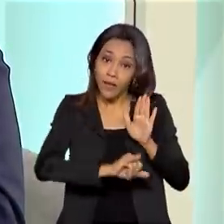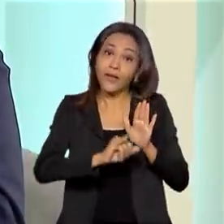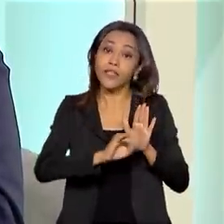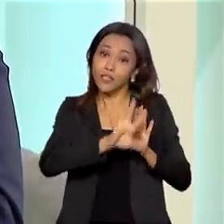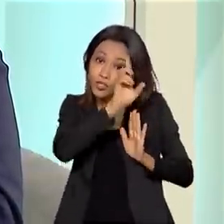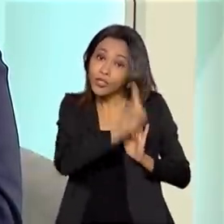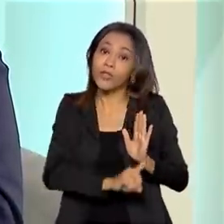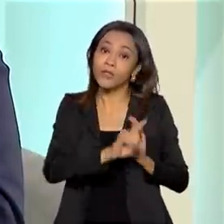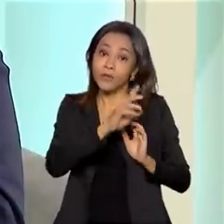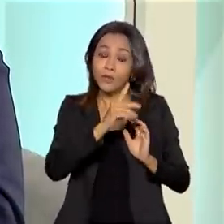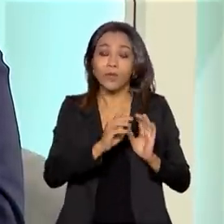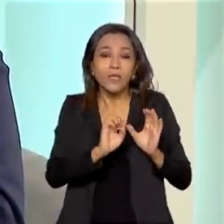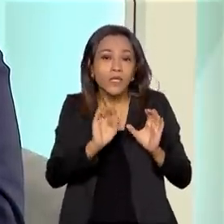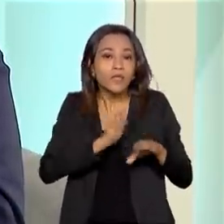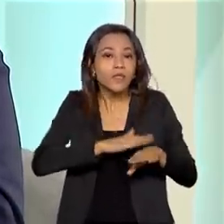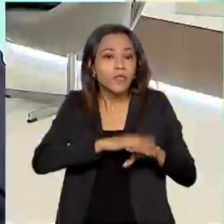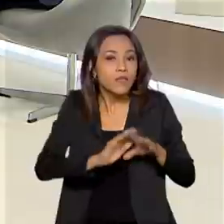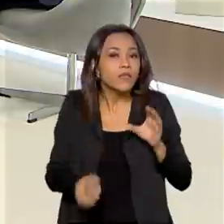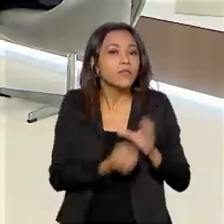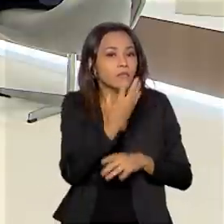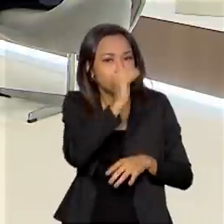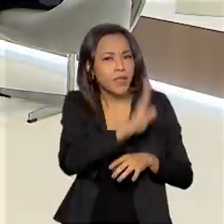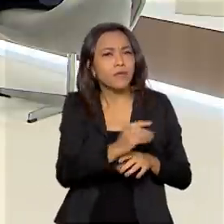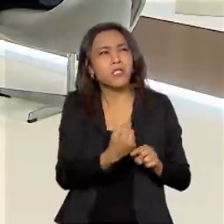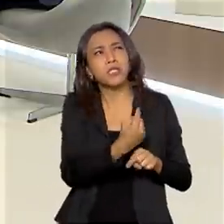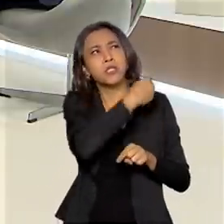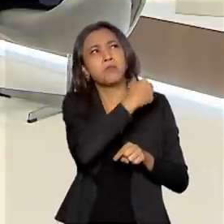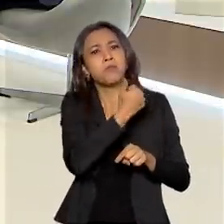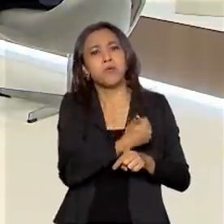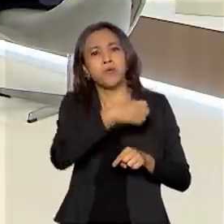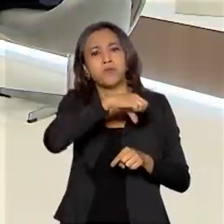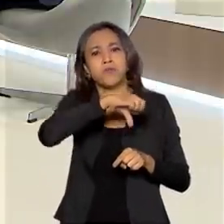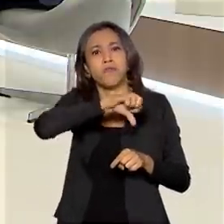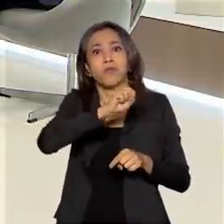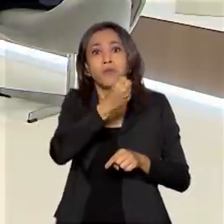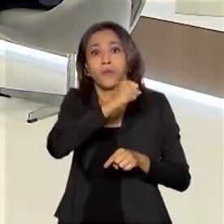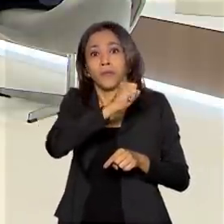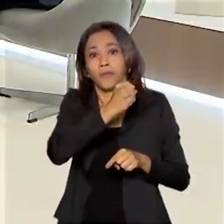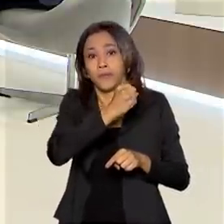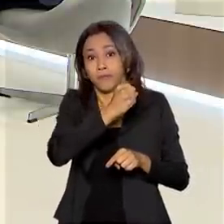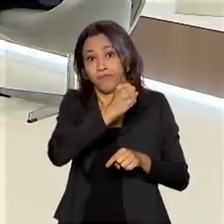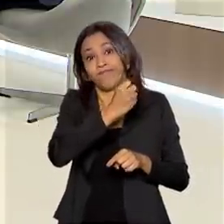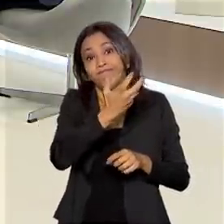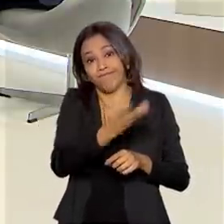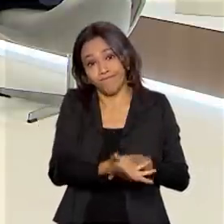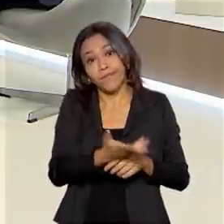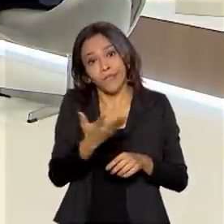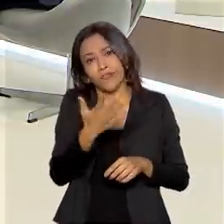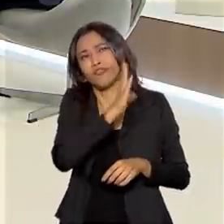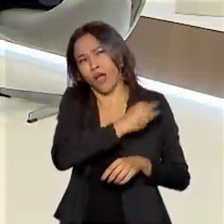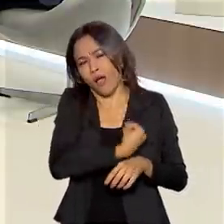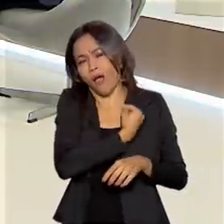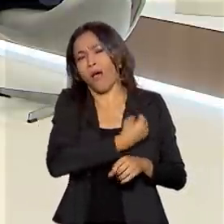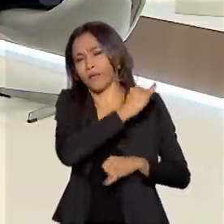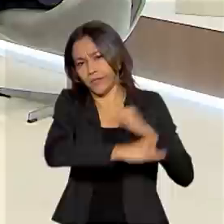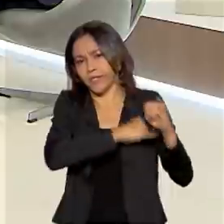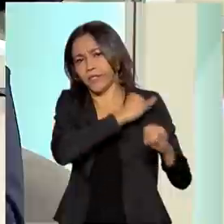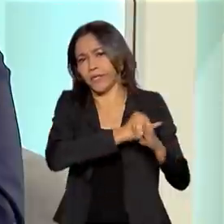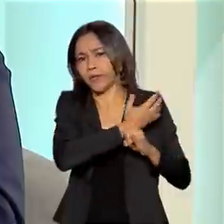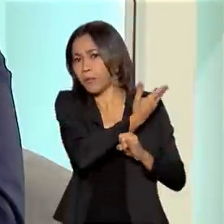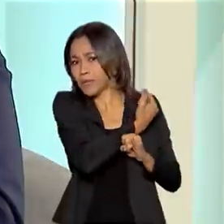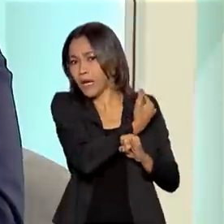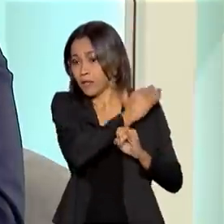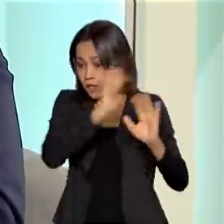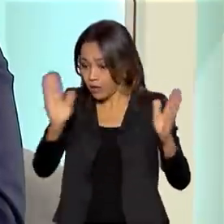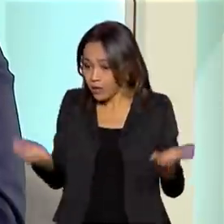Brasil, ela é anterior à internet. Ela é de 98. E por mais que já existisse internet, com certeza não é